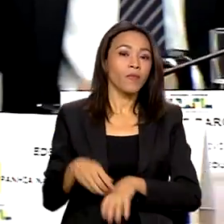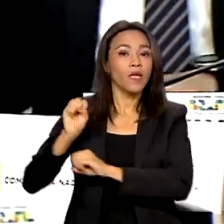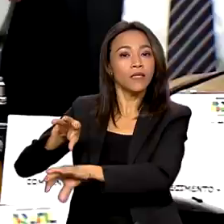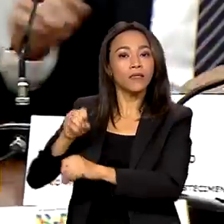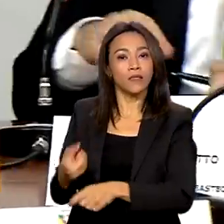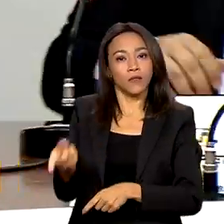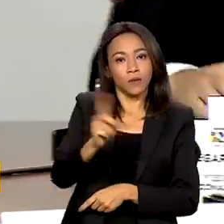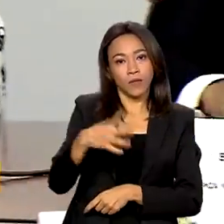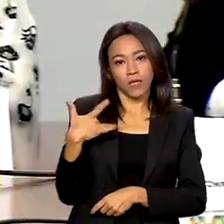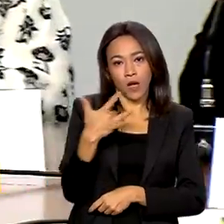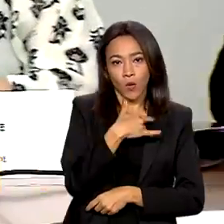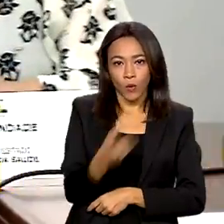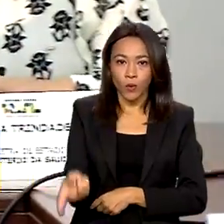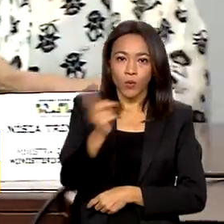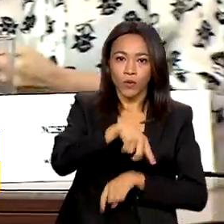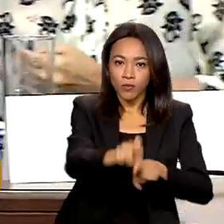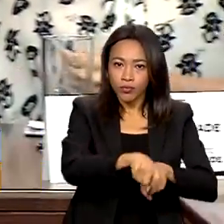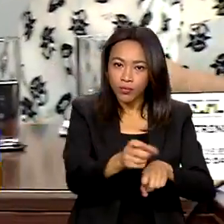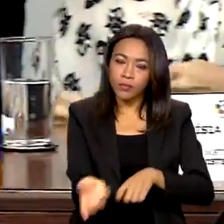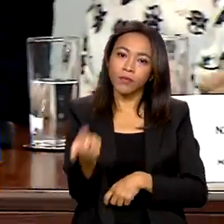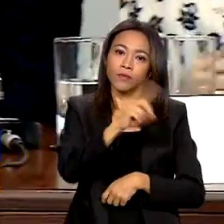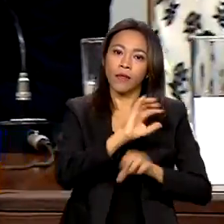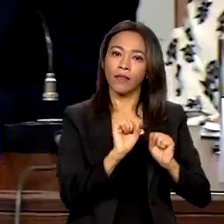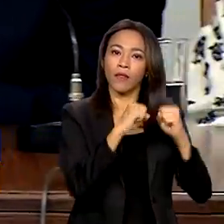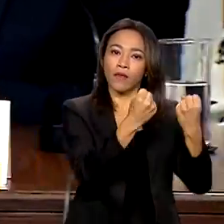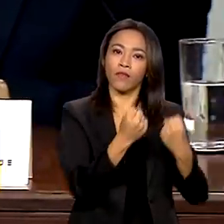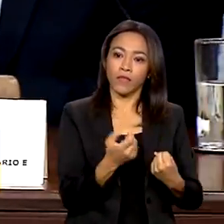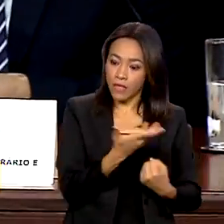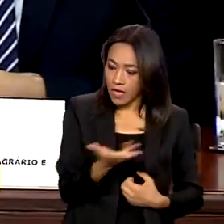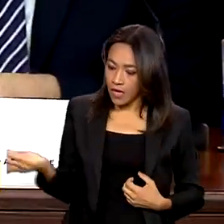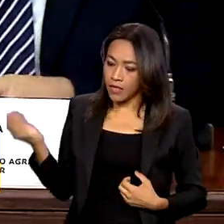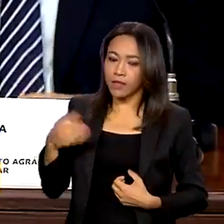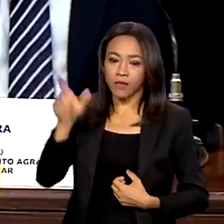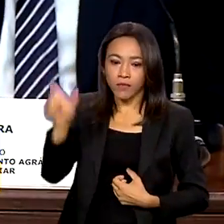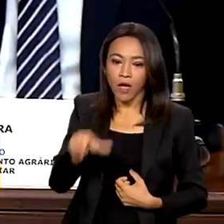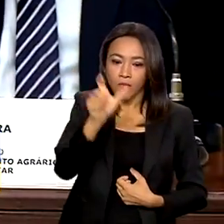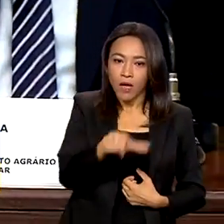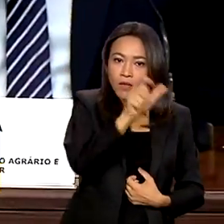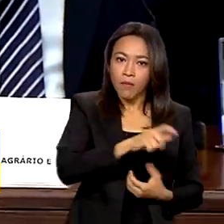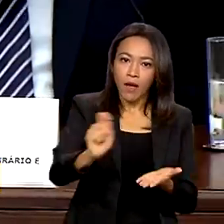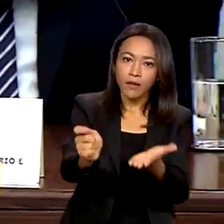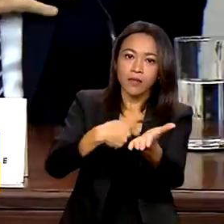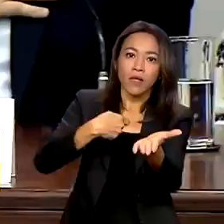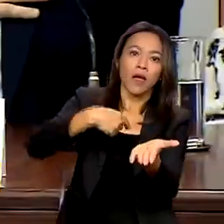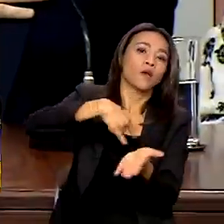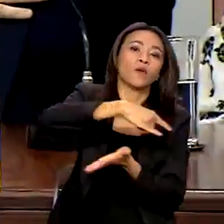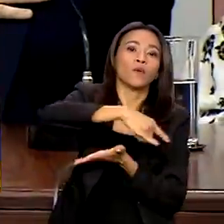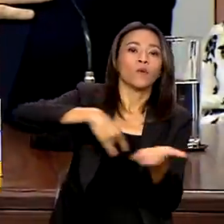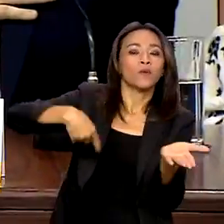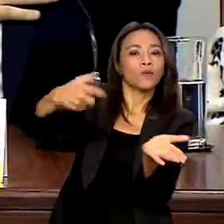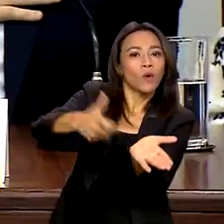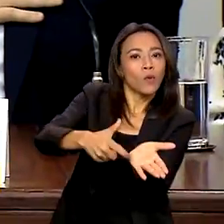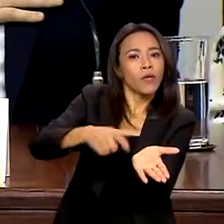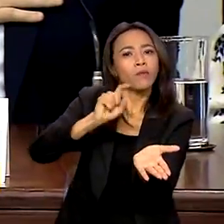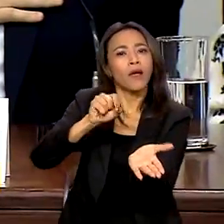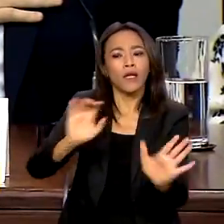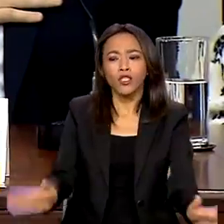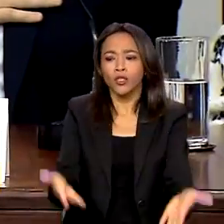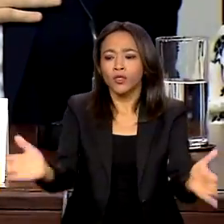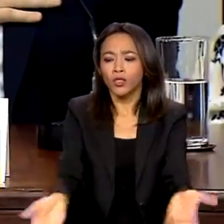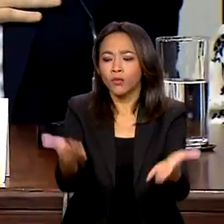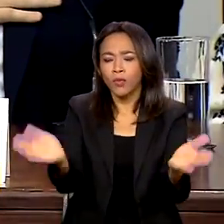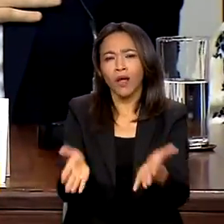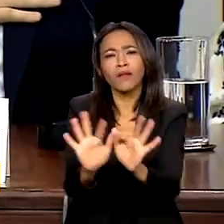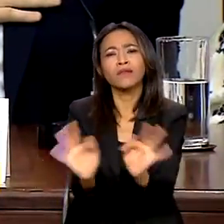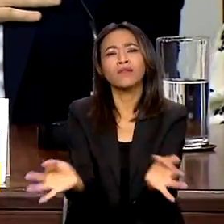desenvolvimento agrário, assistência social e defesa assinaram o protocolo de expansão do PAA, que estimula a compra de alimentos de pequenos produtores para